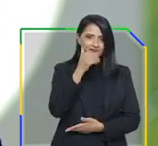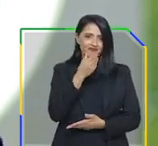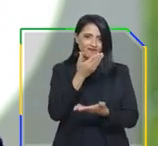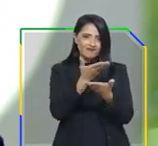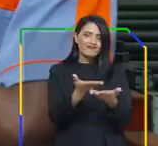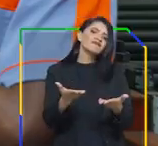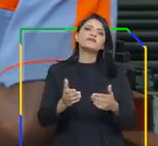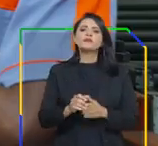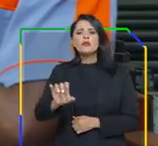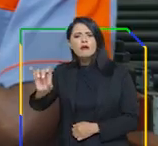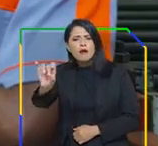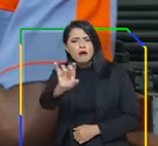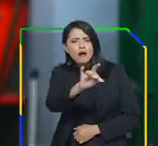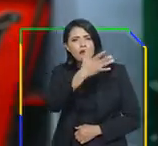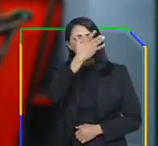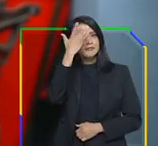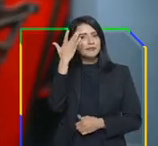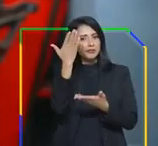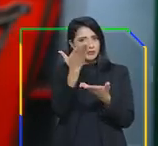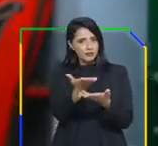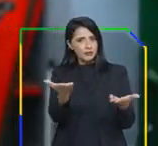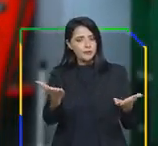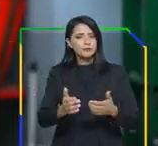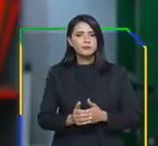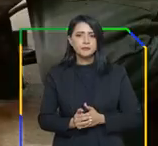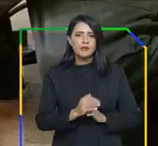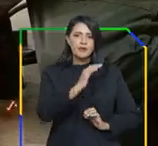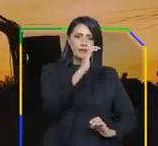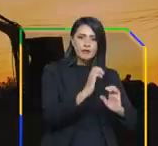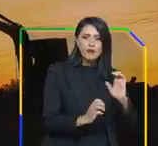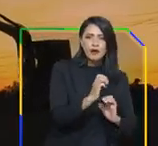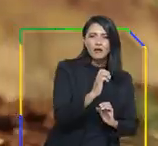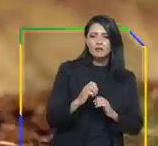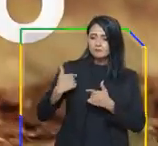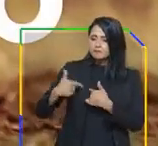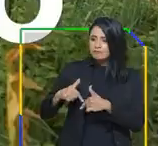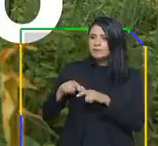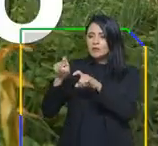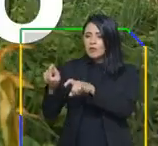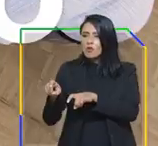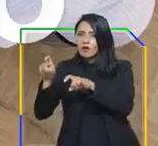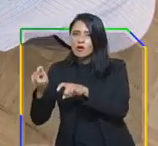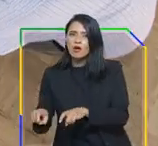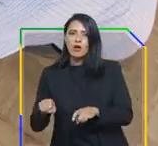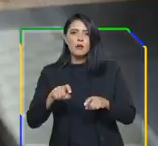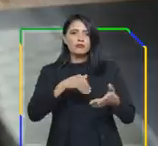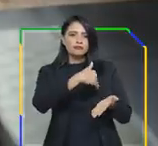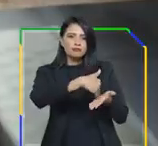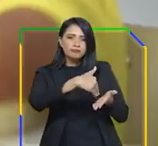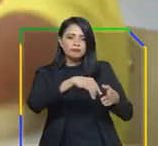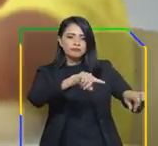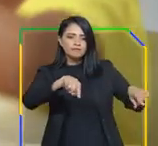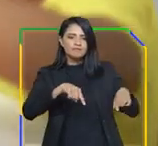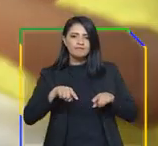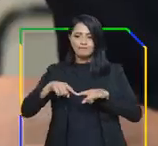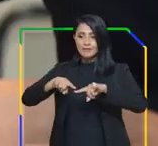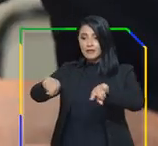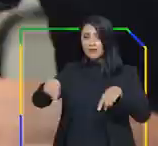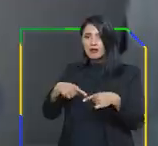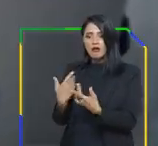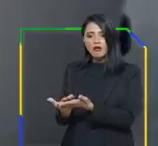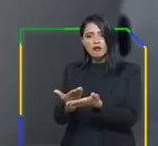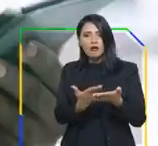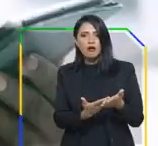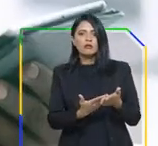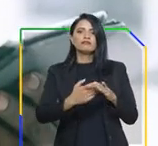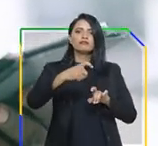você, trabalhadora. A cada um e a cada uma de vocês. Nas fábricas, no campo, nos escritórios, nas salas de aula,